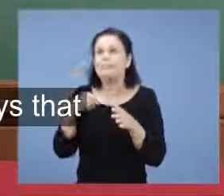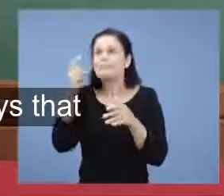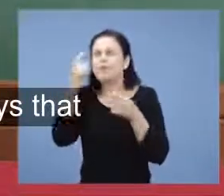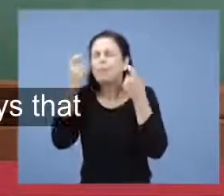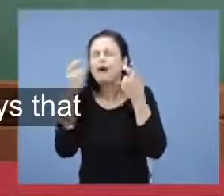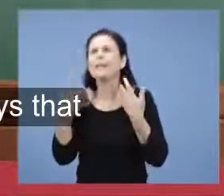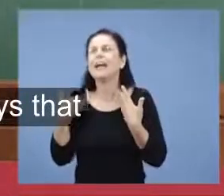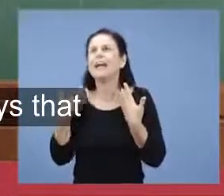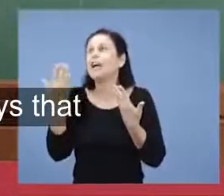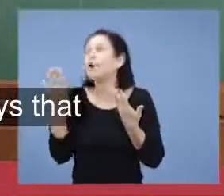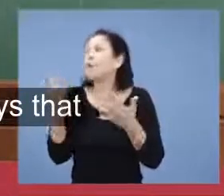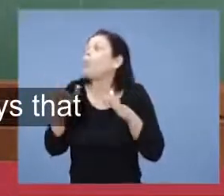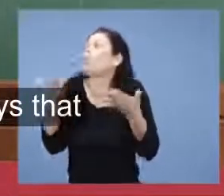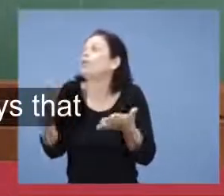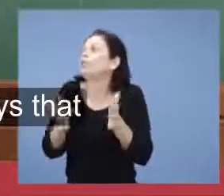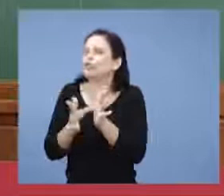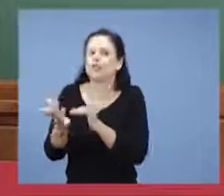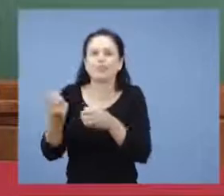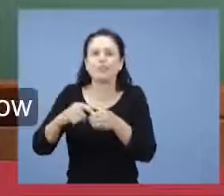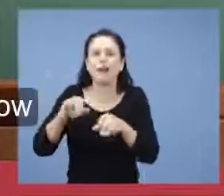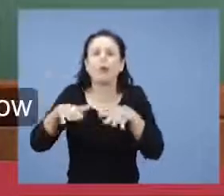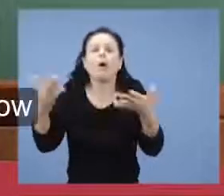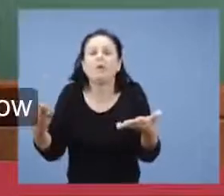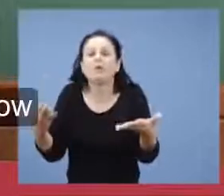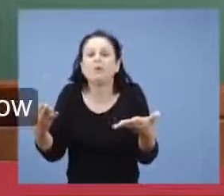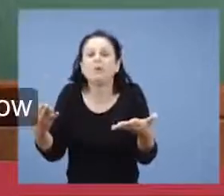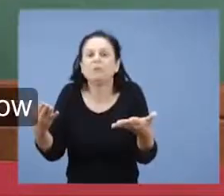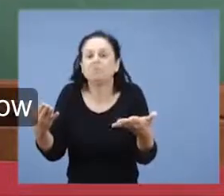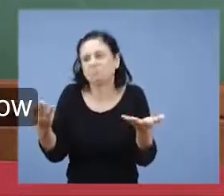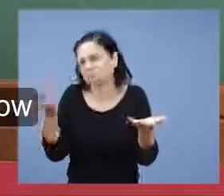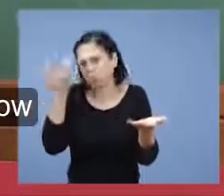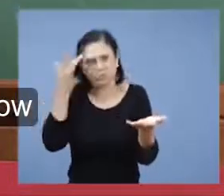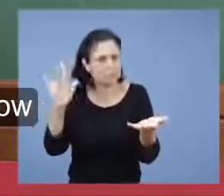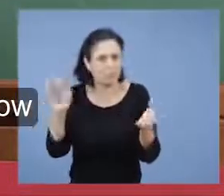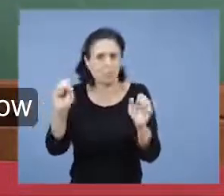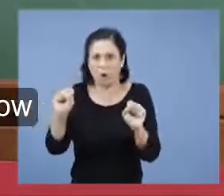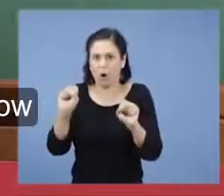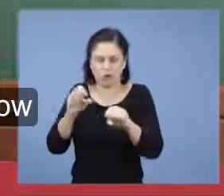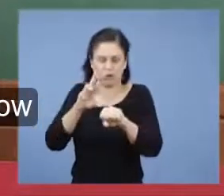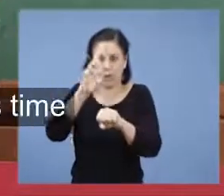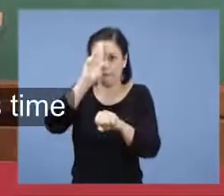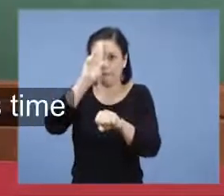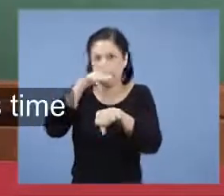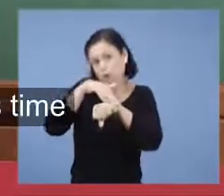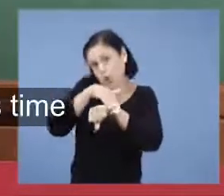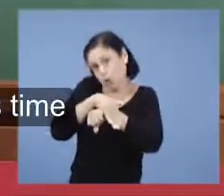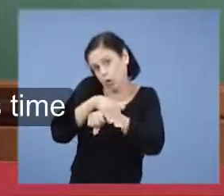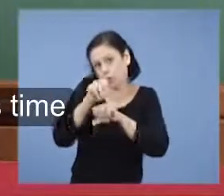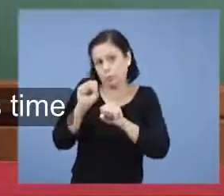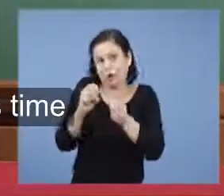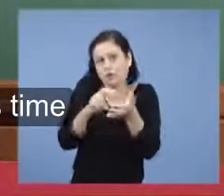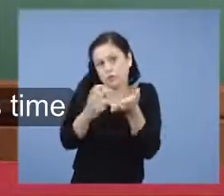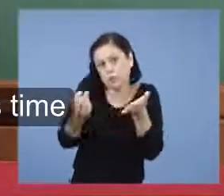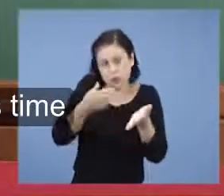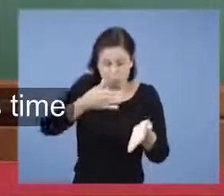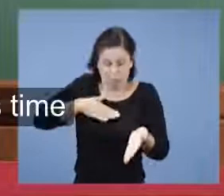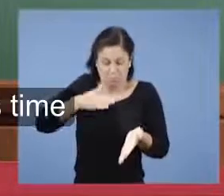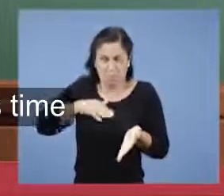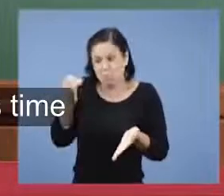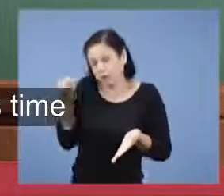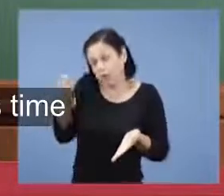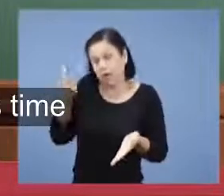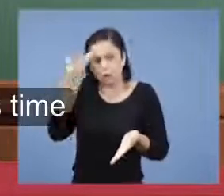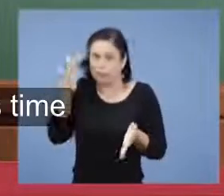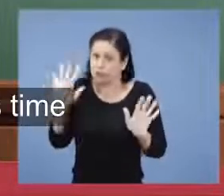o Senhor vem. A palavra diz que pode ser a meia-noite, pode ser ao cantar do galo. Então, é